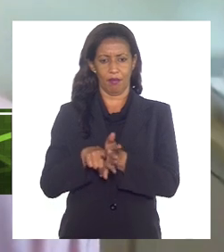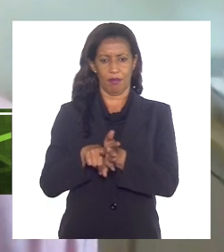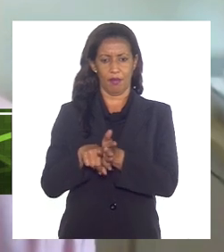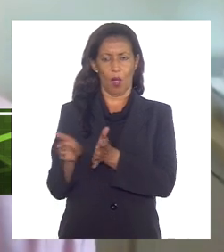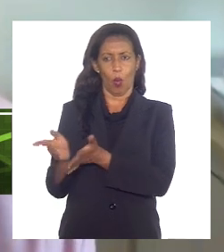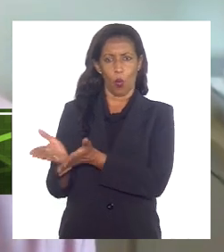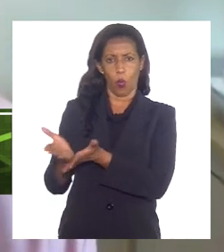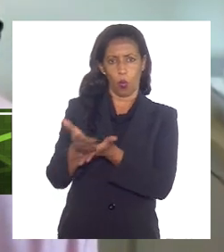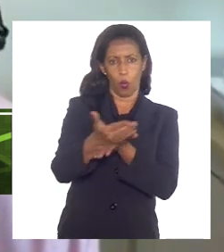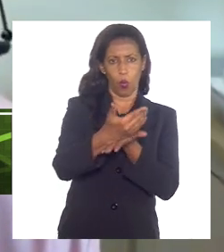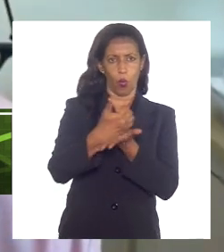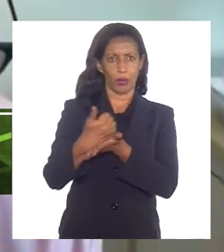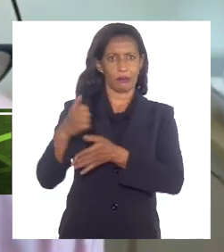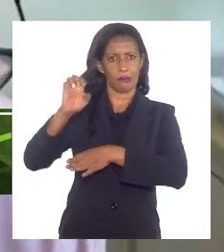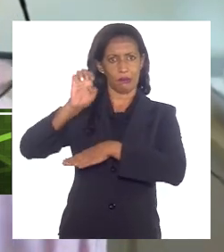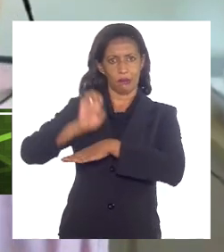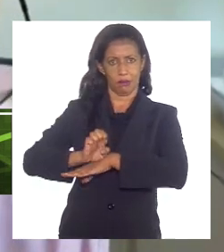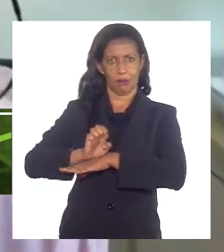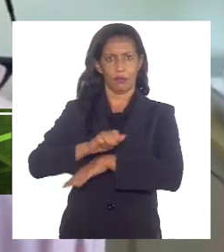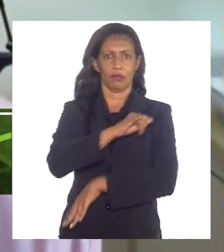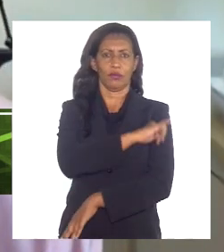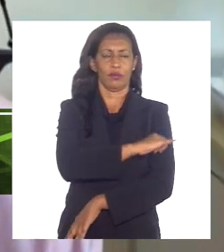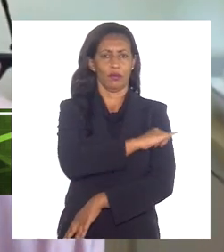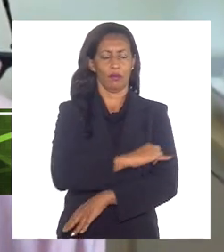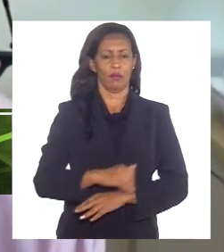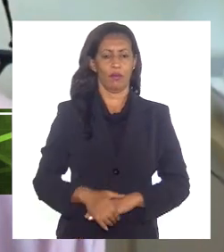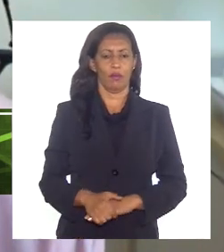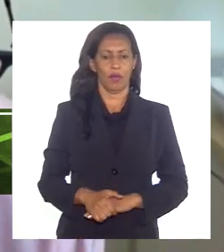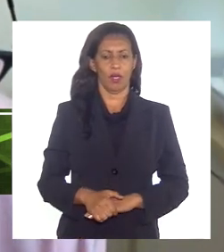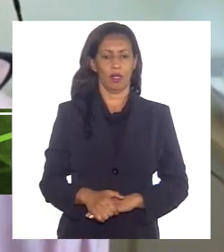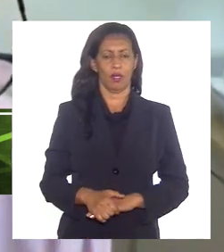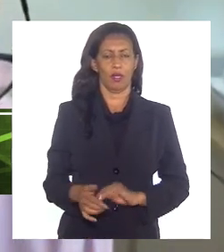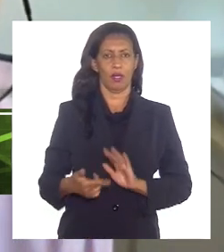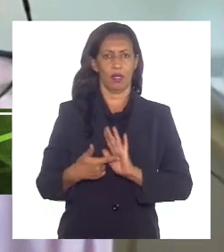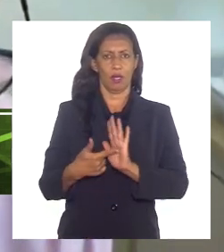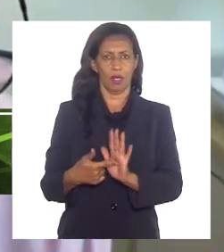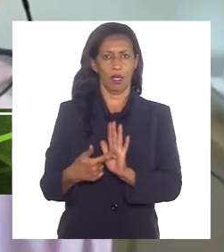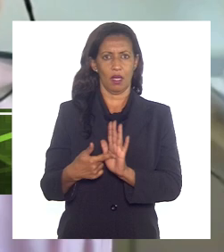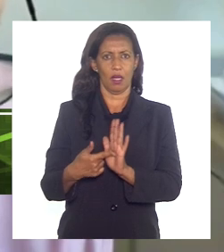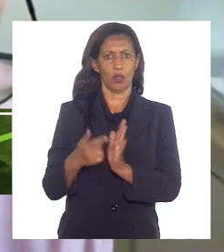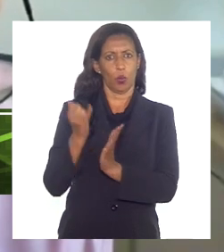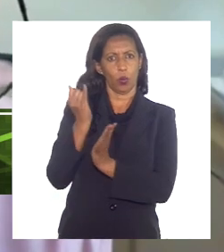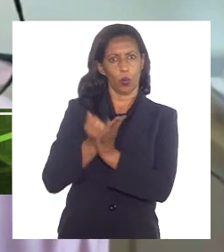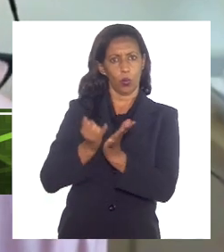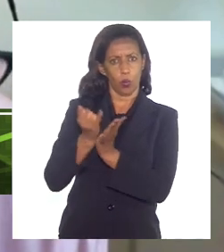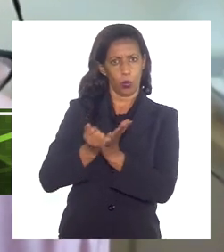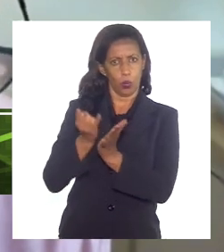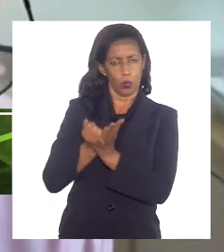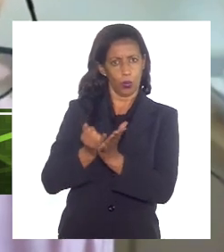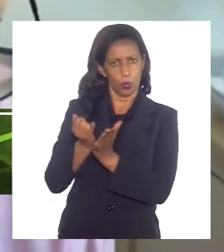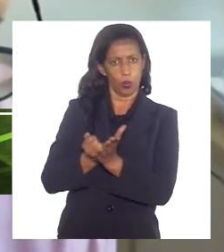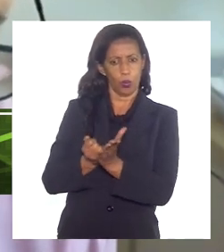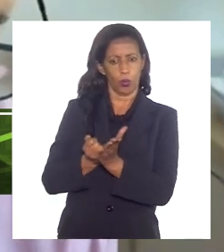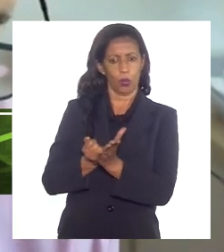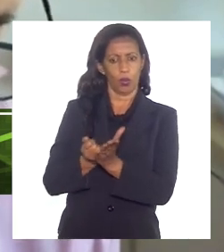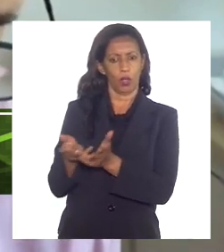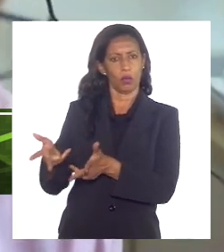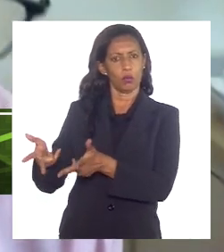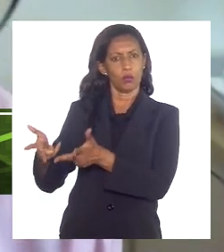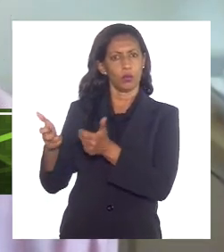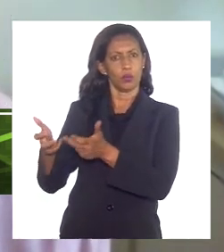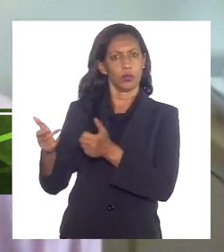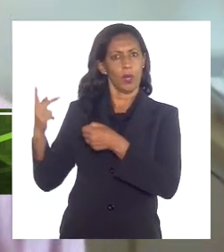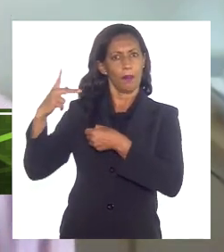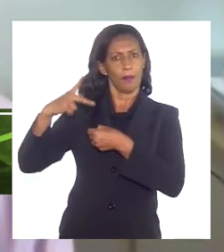arrecadação do estado do Rio de Janeiro, referente às receitas compensatórias da exploração de